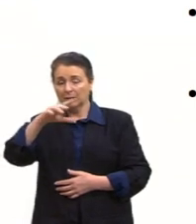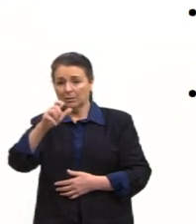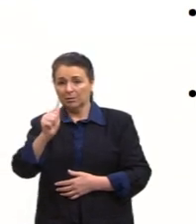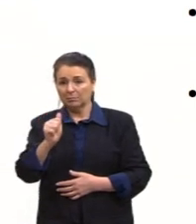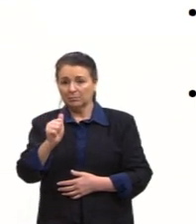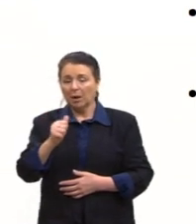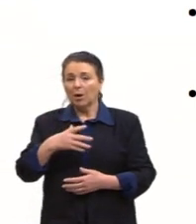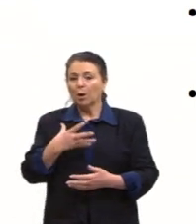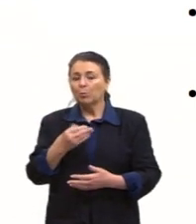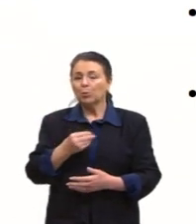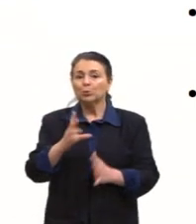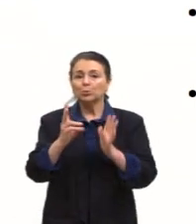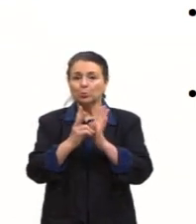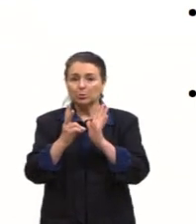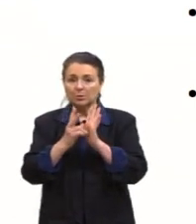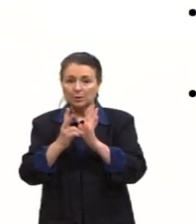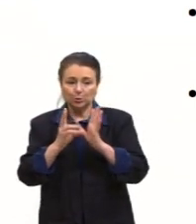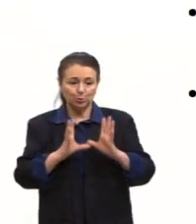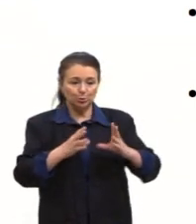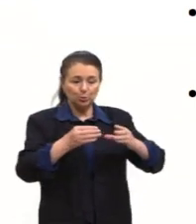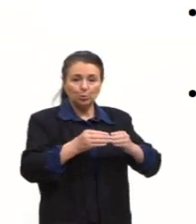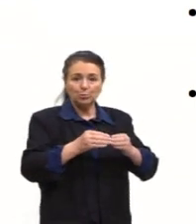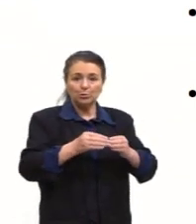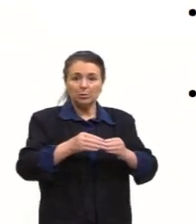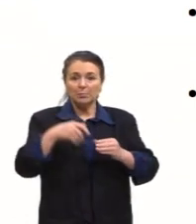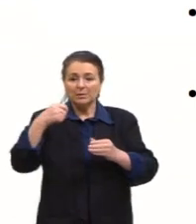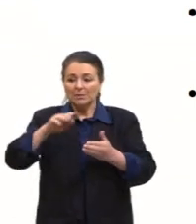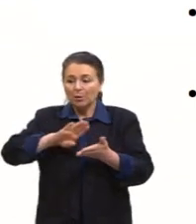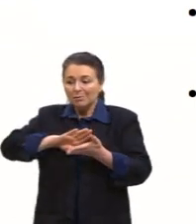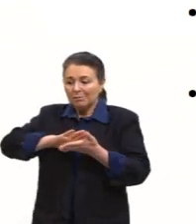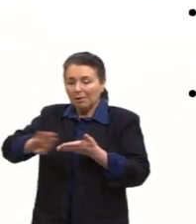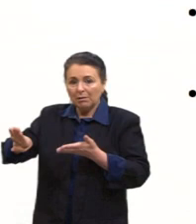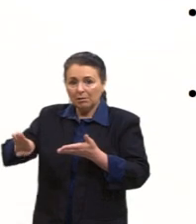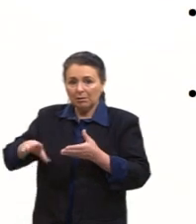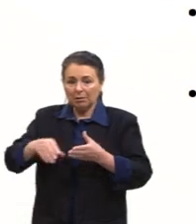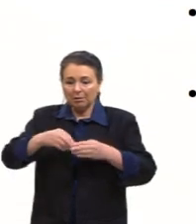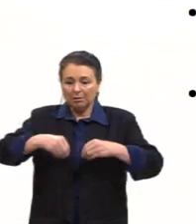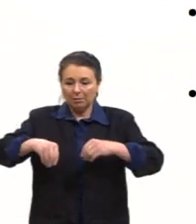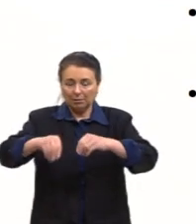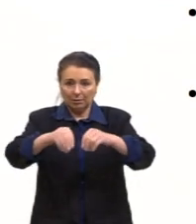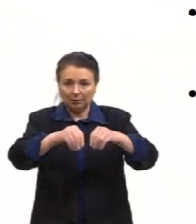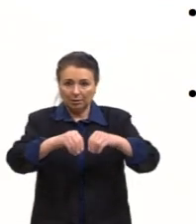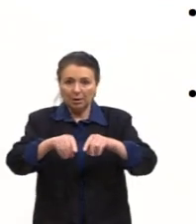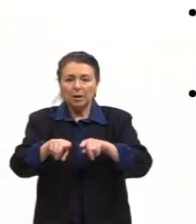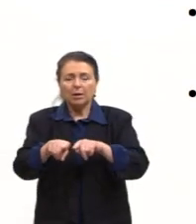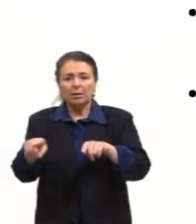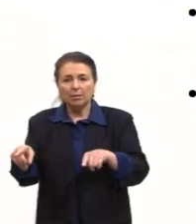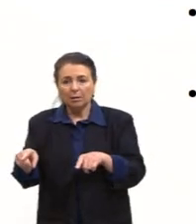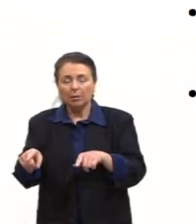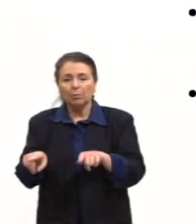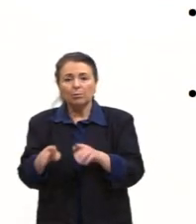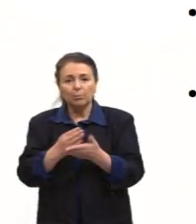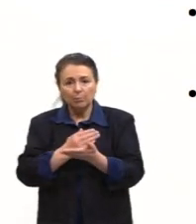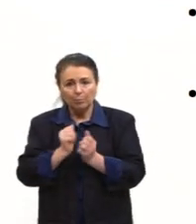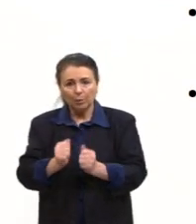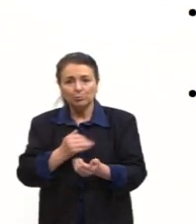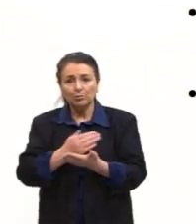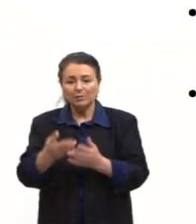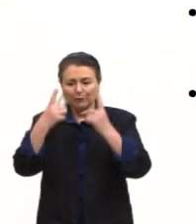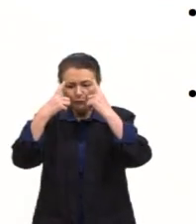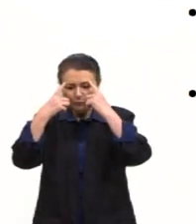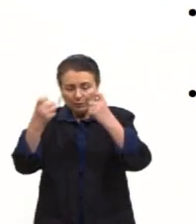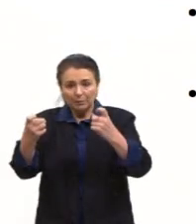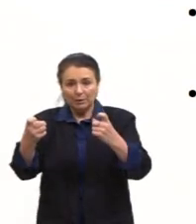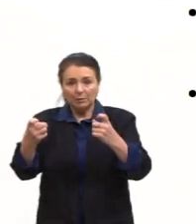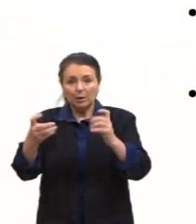muitos indígenas das suas terras. Então, ela também gera violência. A gente falou na última aula também dessas violências que os